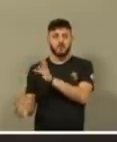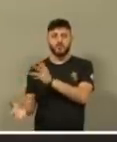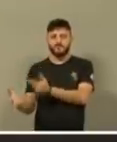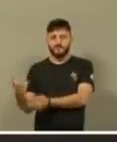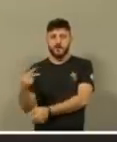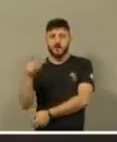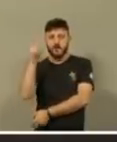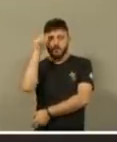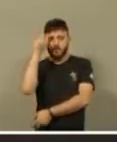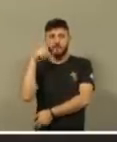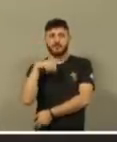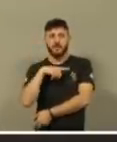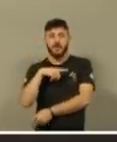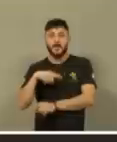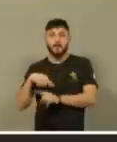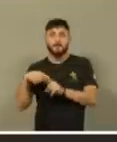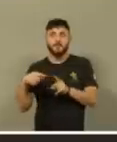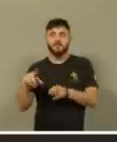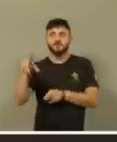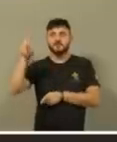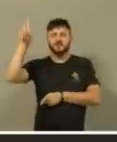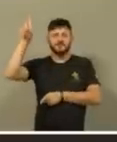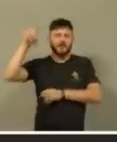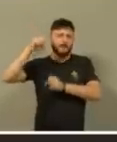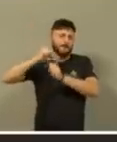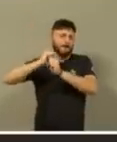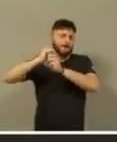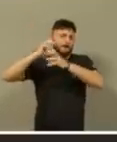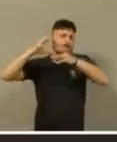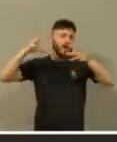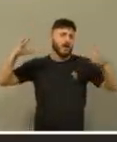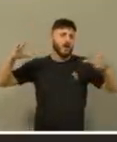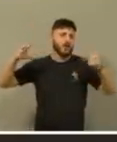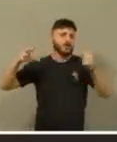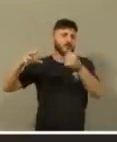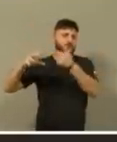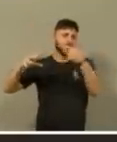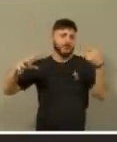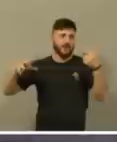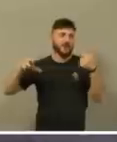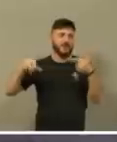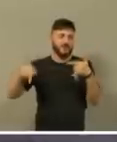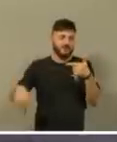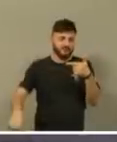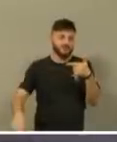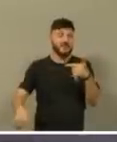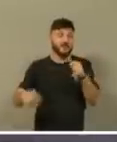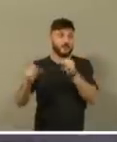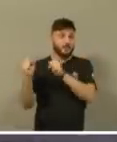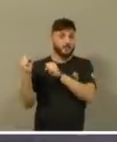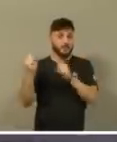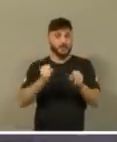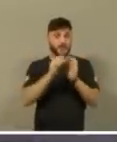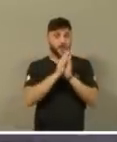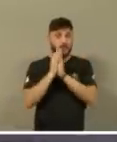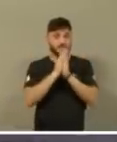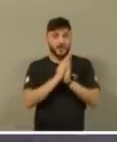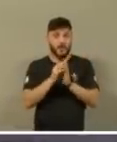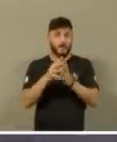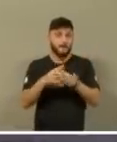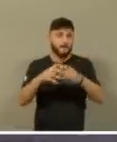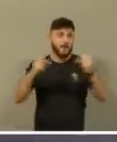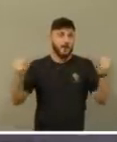mas maiores, são as potências da oração, você entendeu?